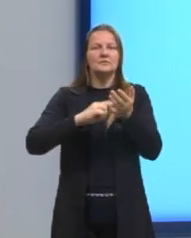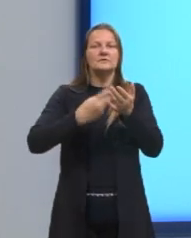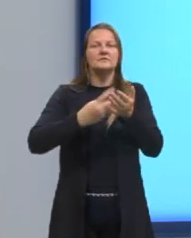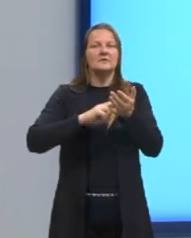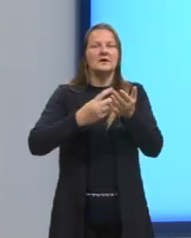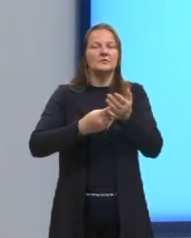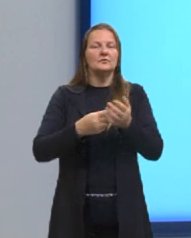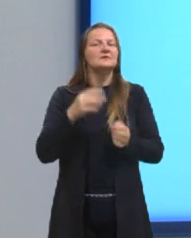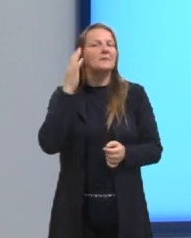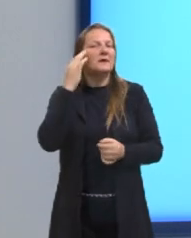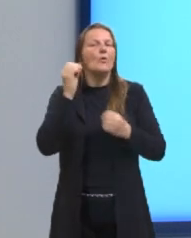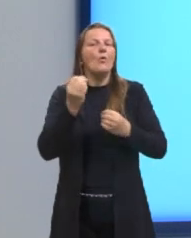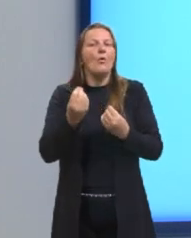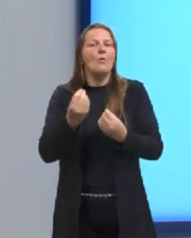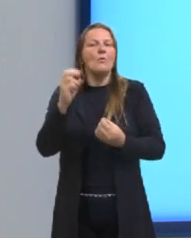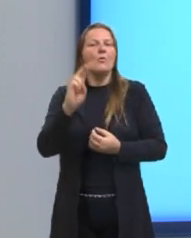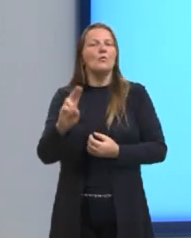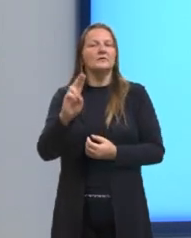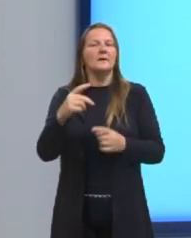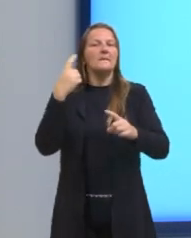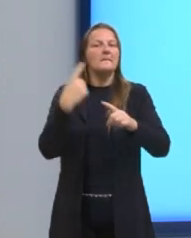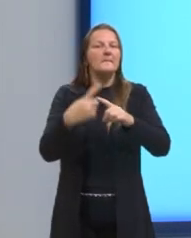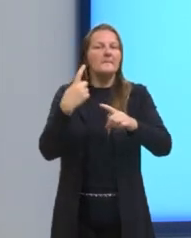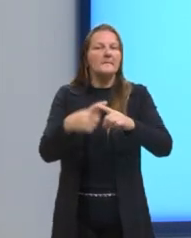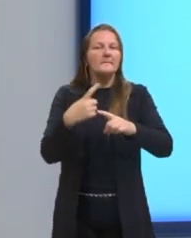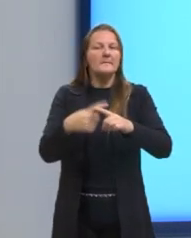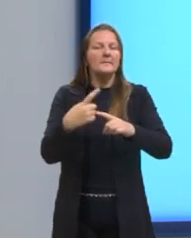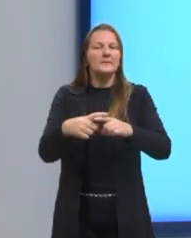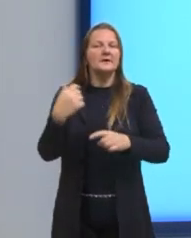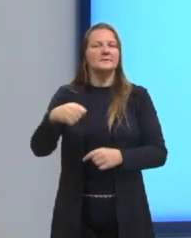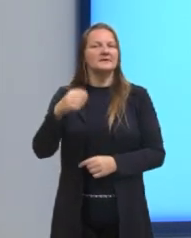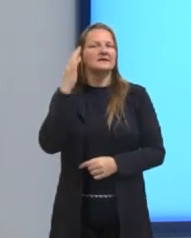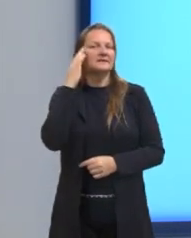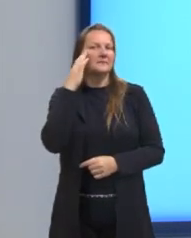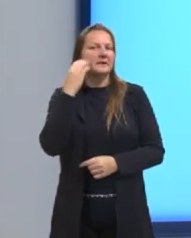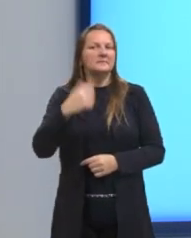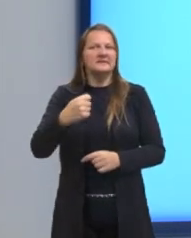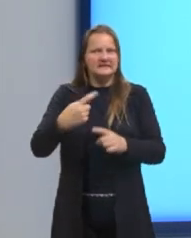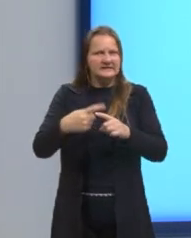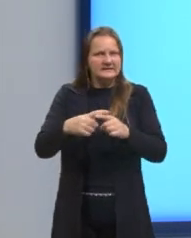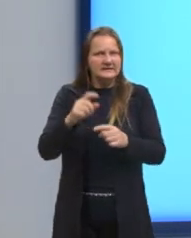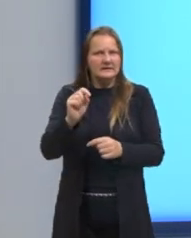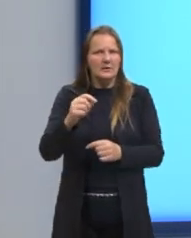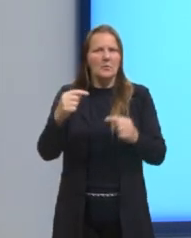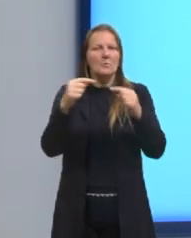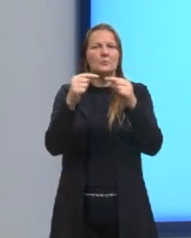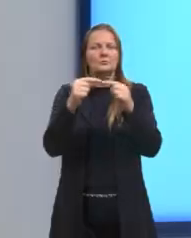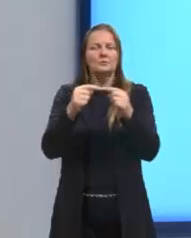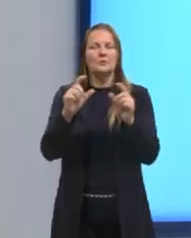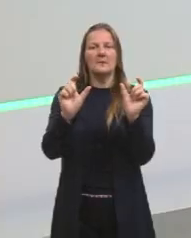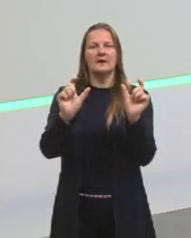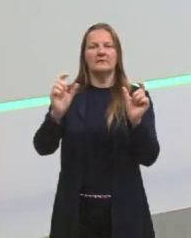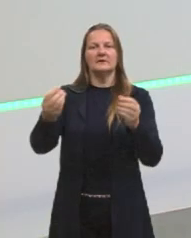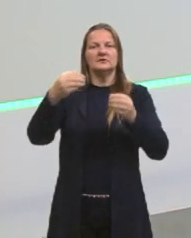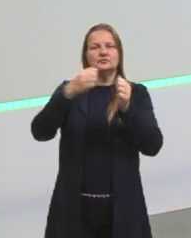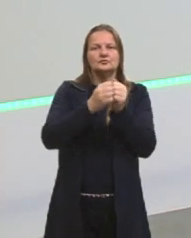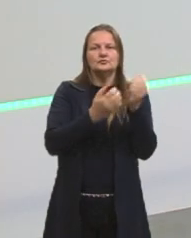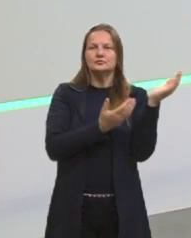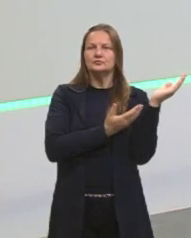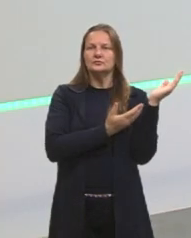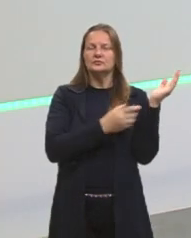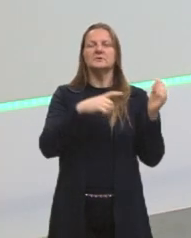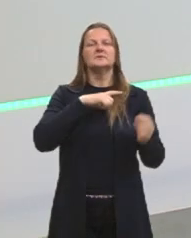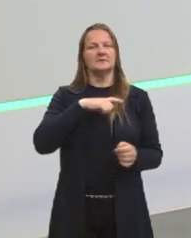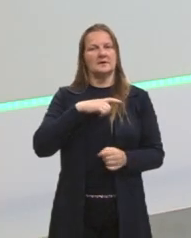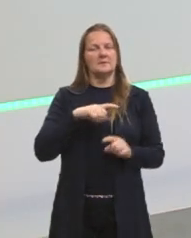aí, daqui a pouco, vocês vão me responder. Por quê? Por que eu preciso delas? Tem algum motivo para essas palavras estarem ali? Tem.